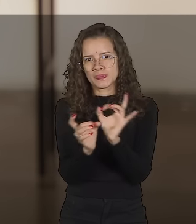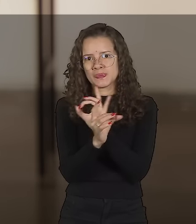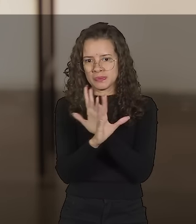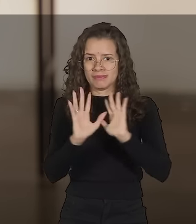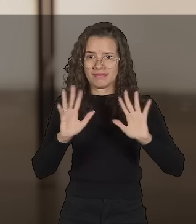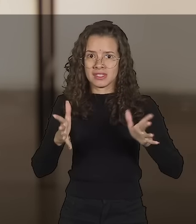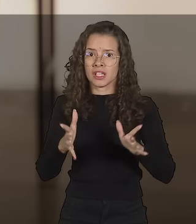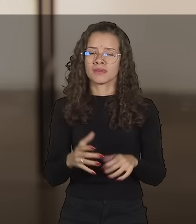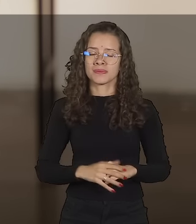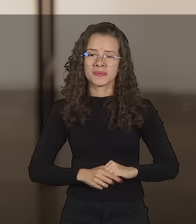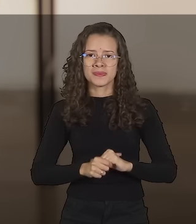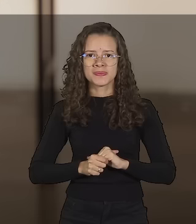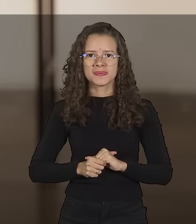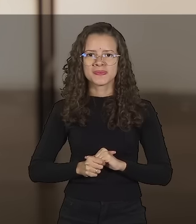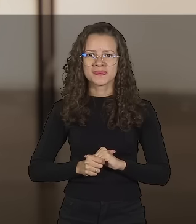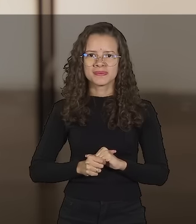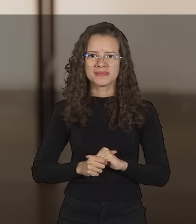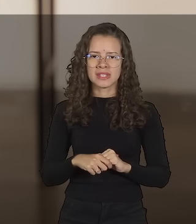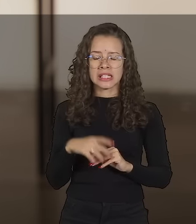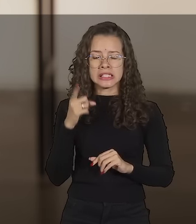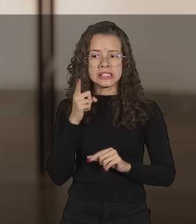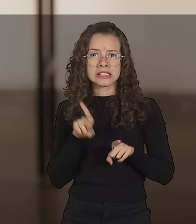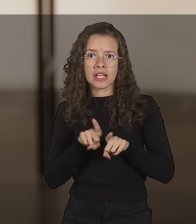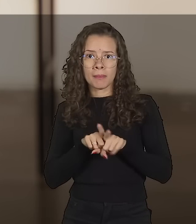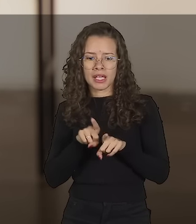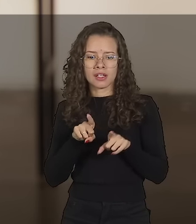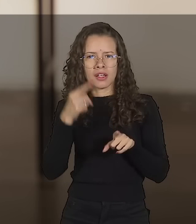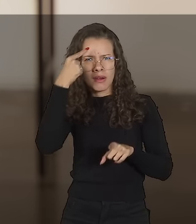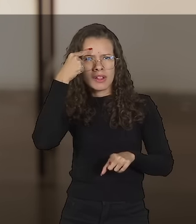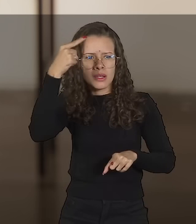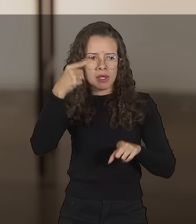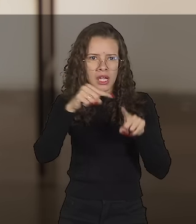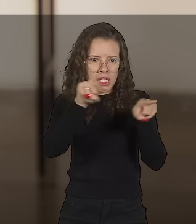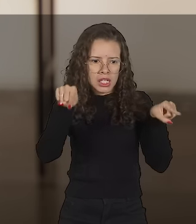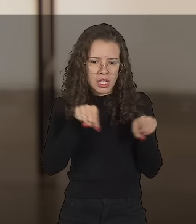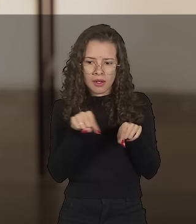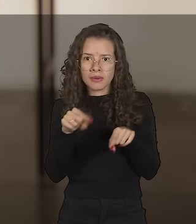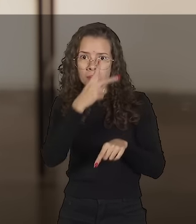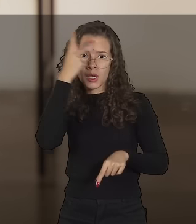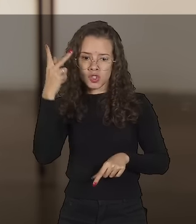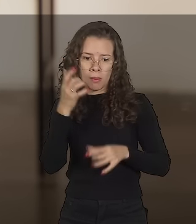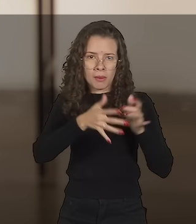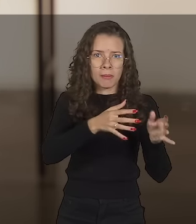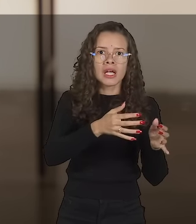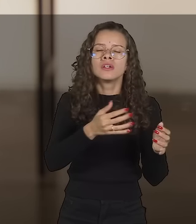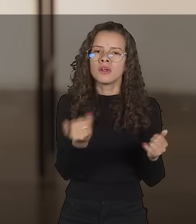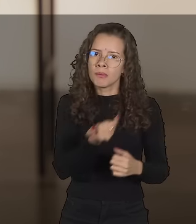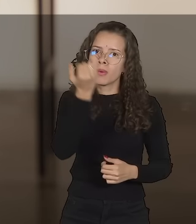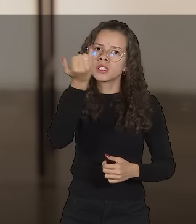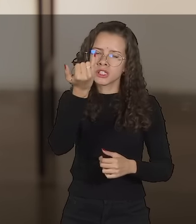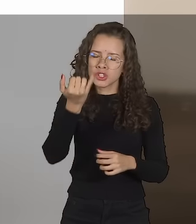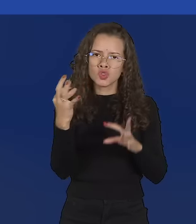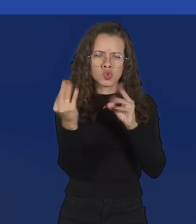voto, à visibilidade da traseira da urna e ao local onde serão depositados os pertences da eleitora ou do eleitor